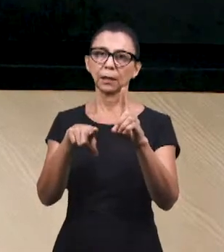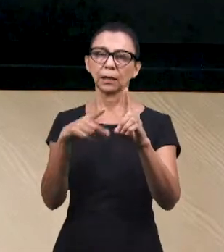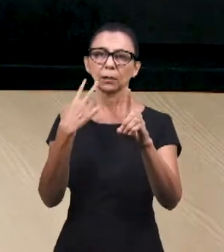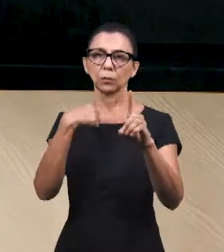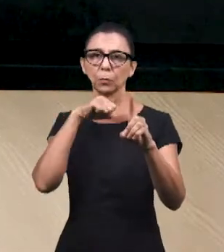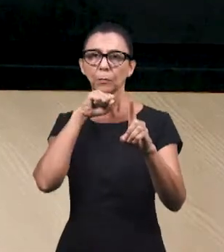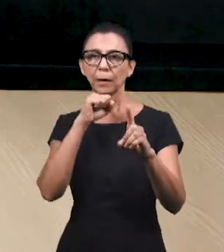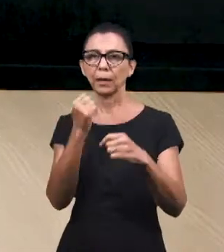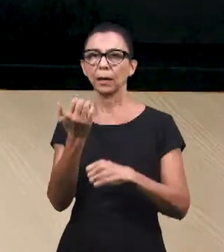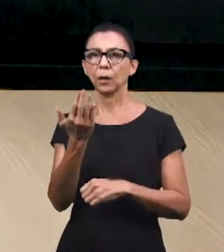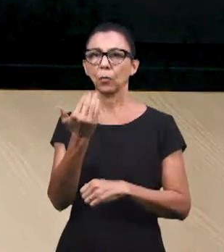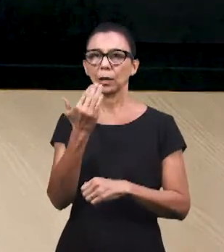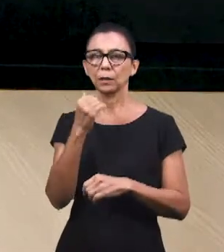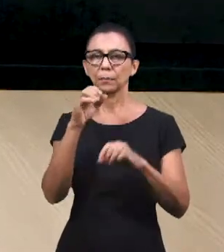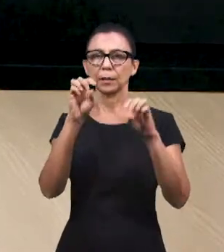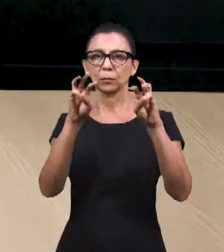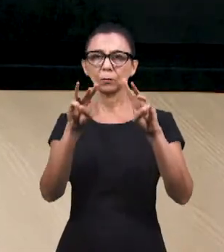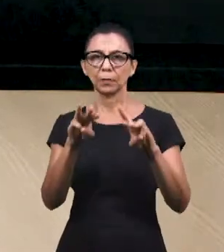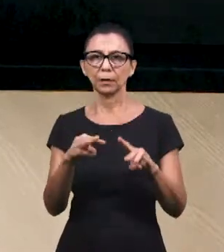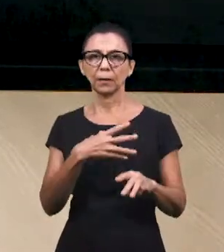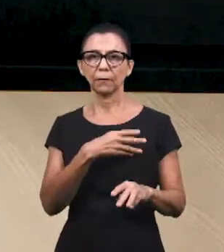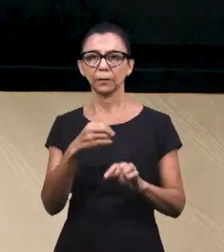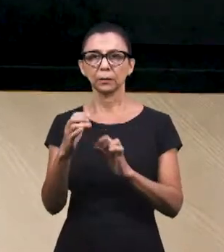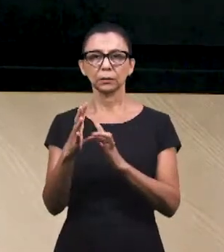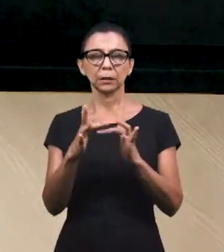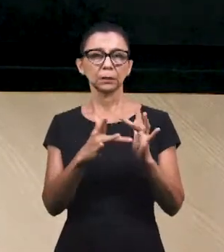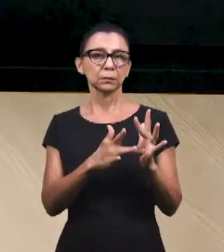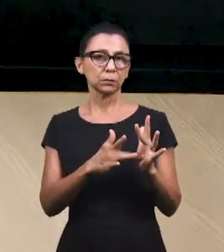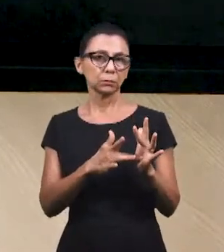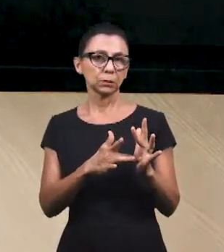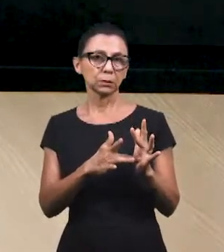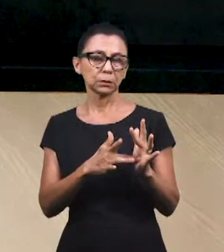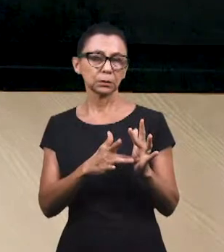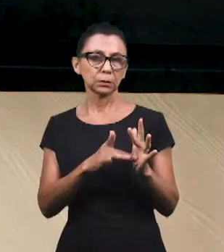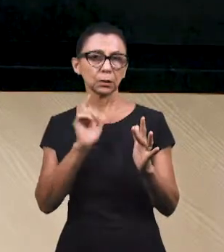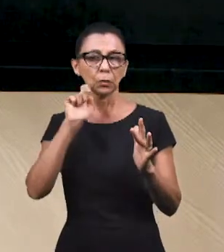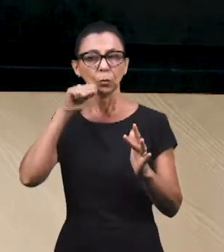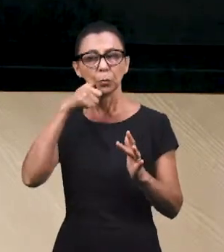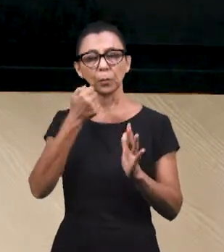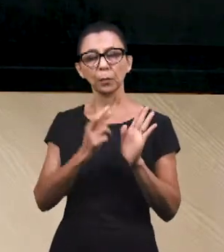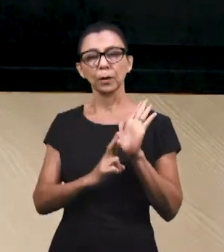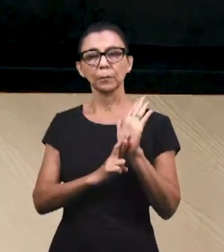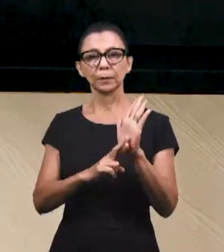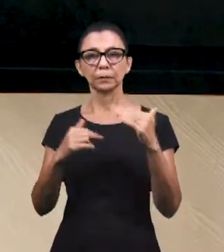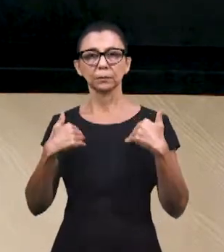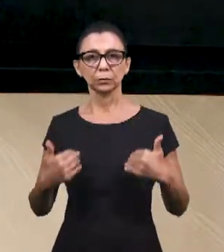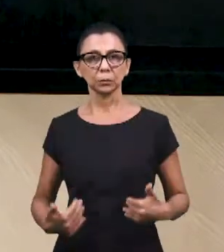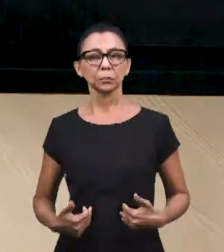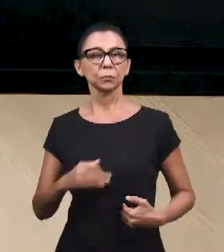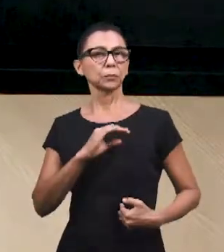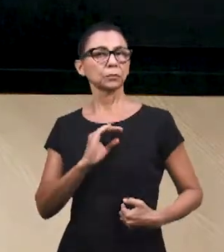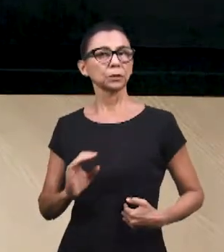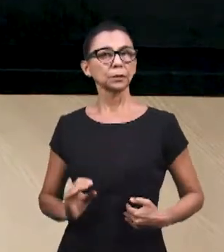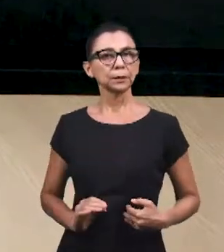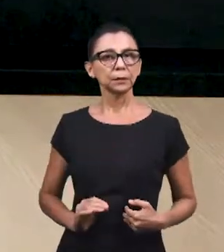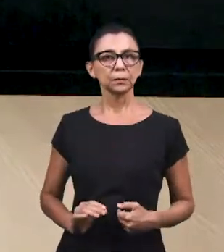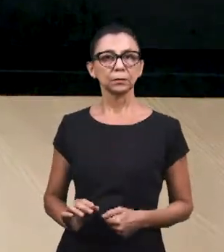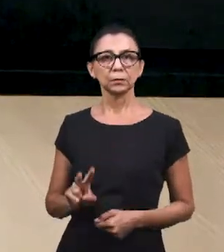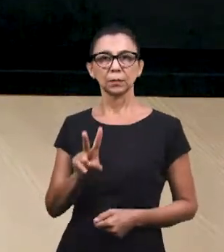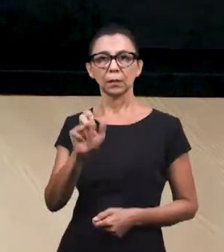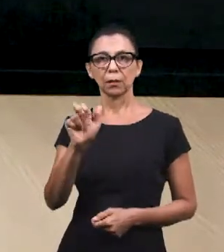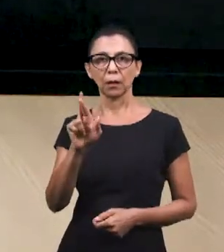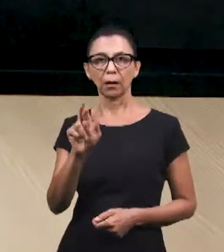alimento que é o maná, que é do Filho, o Senhor Jesus. Ali o pão simbolizando o corpo de Cristo, e a vara de arão